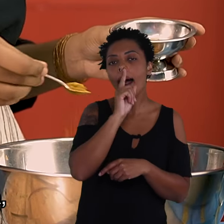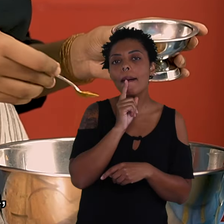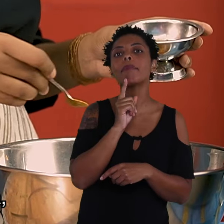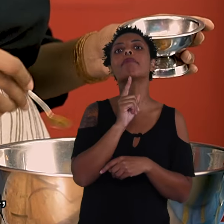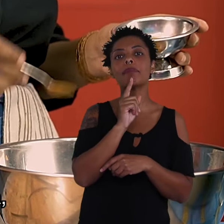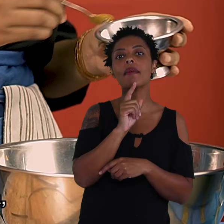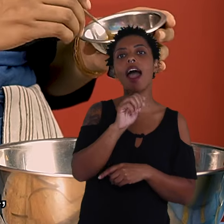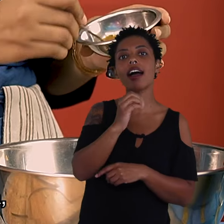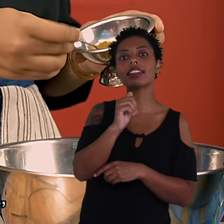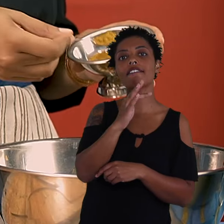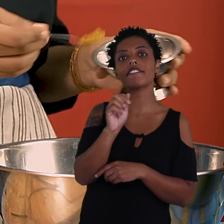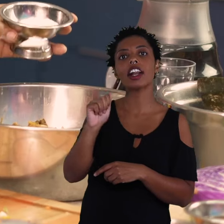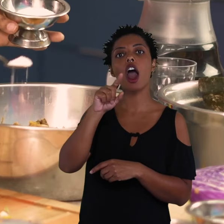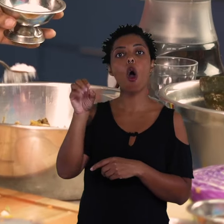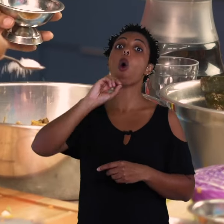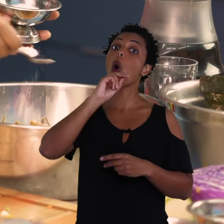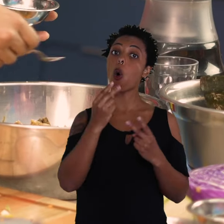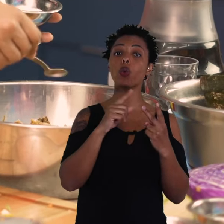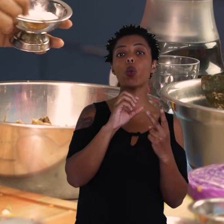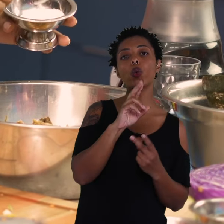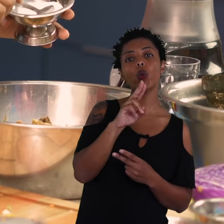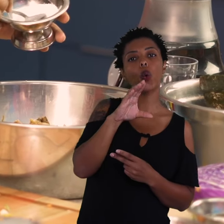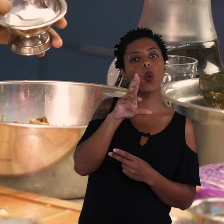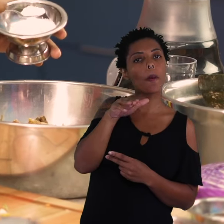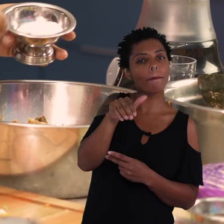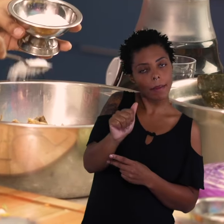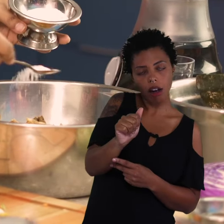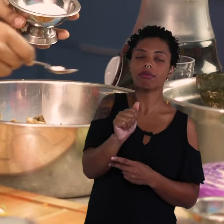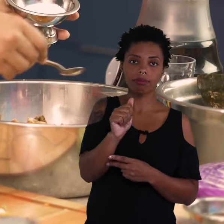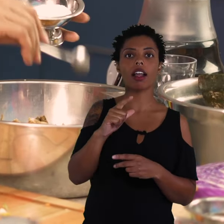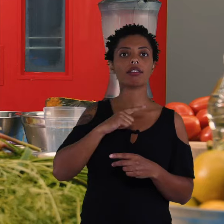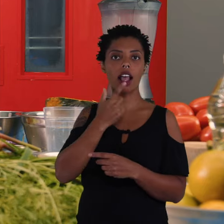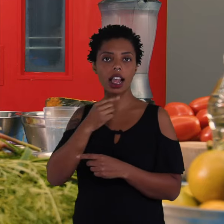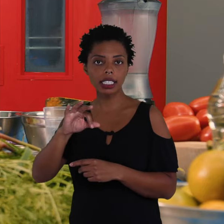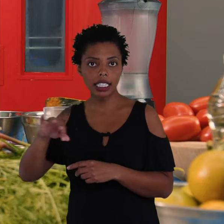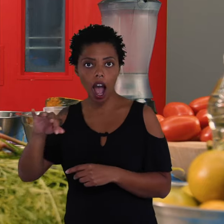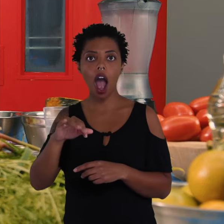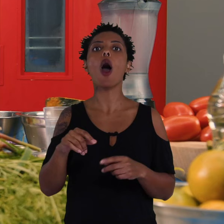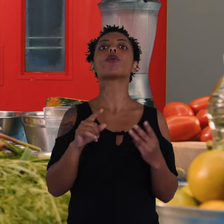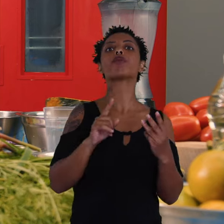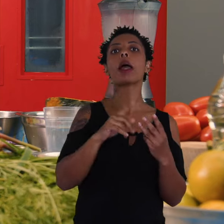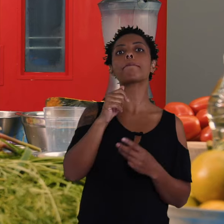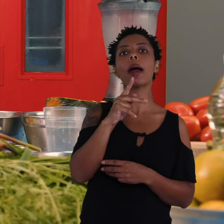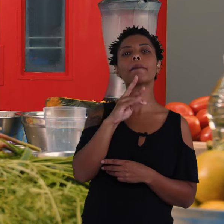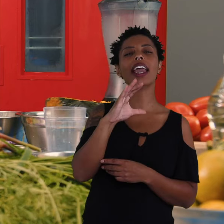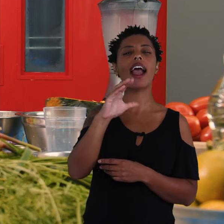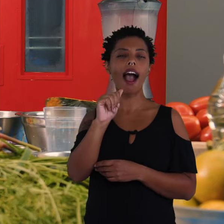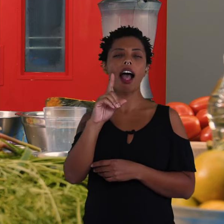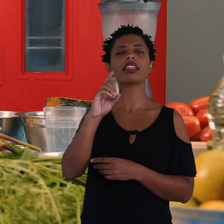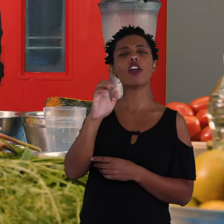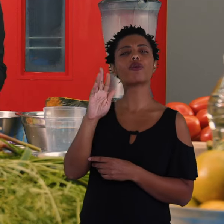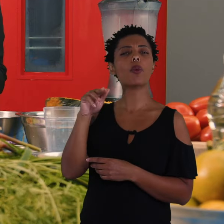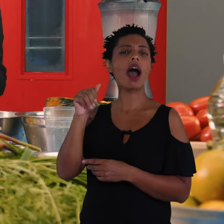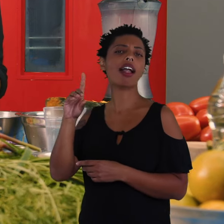safrão da terra ou cúrcuma, aqui eu tenho sal, páprica defumada, mas você pode usar